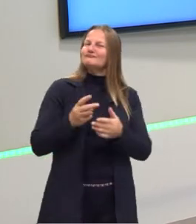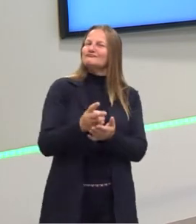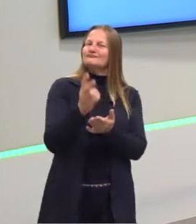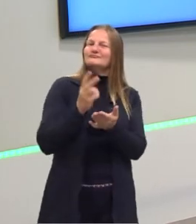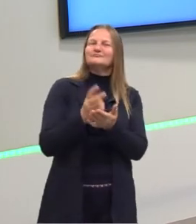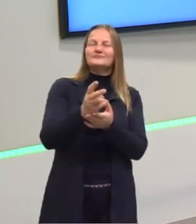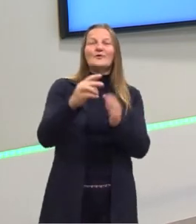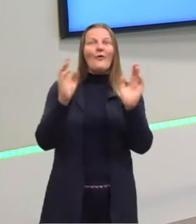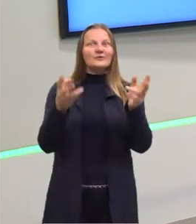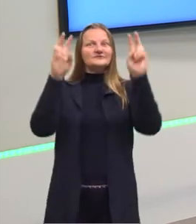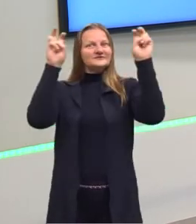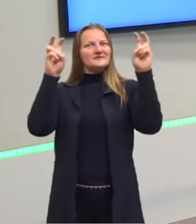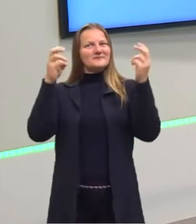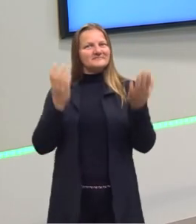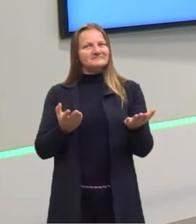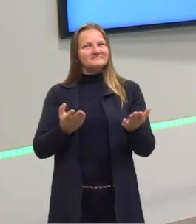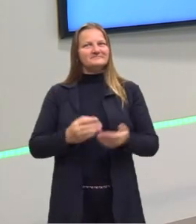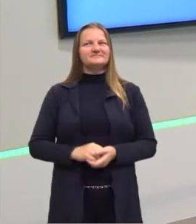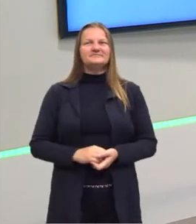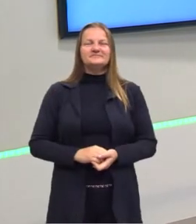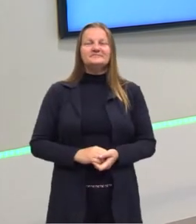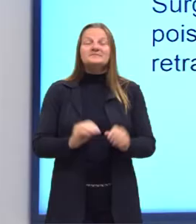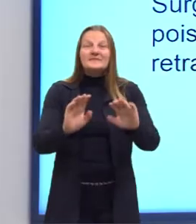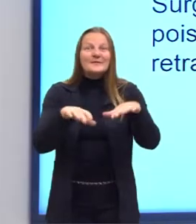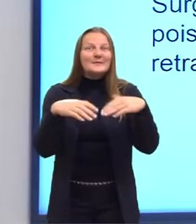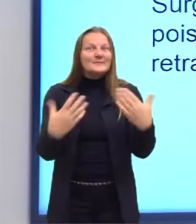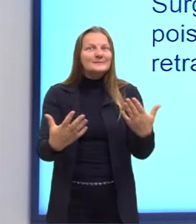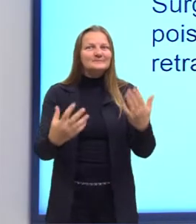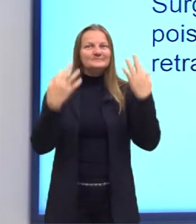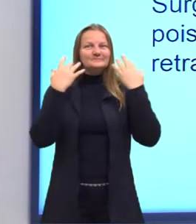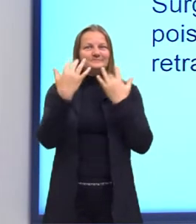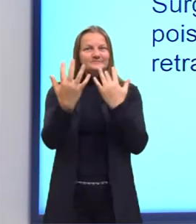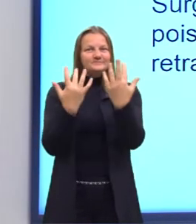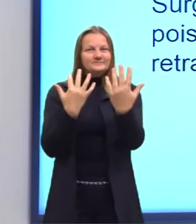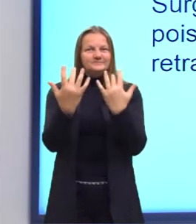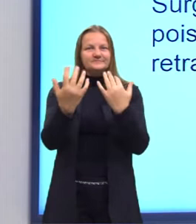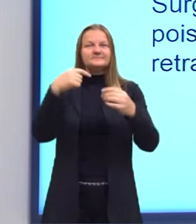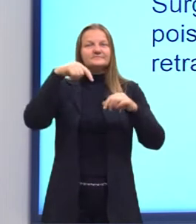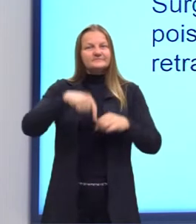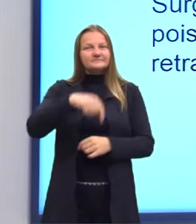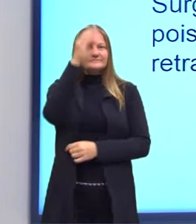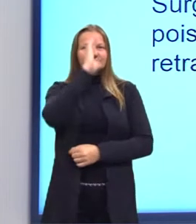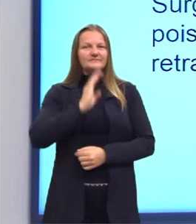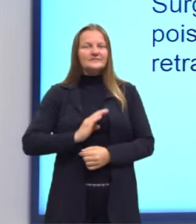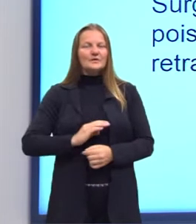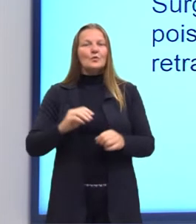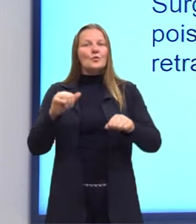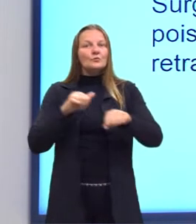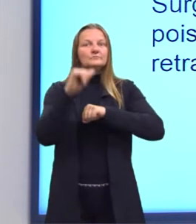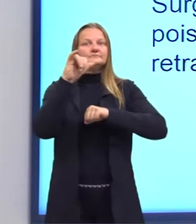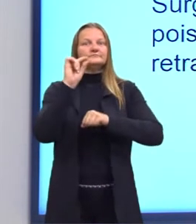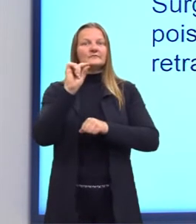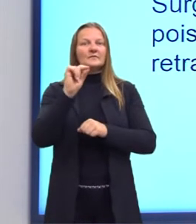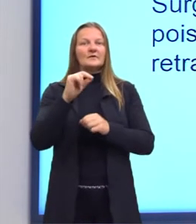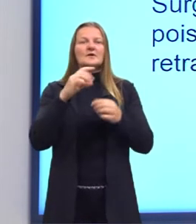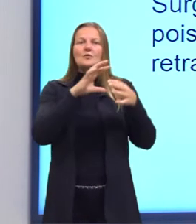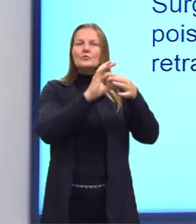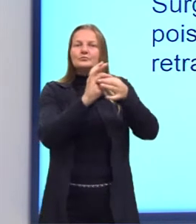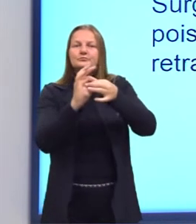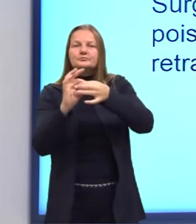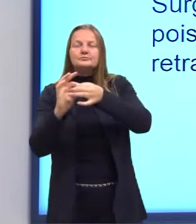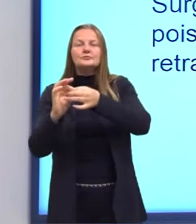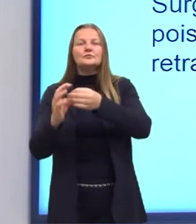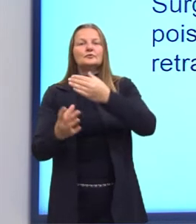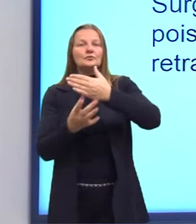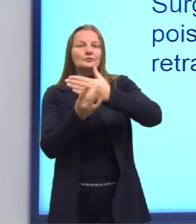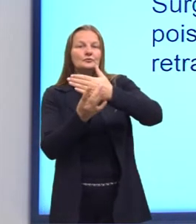e a gente vai falar sobre isso hoje. Então, o naturalismo no Brasil, ele também acontece no mesmo momento que o